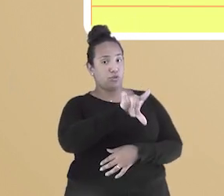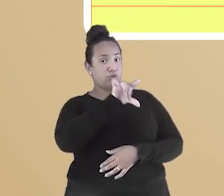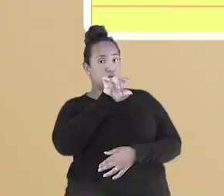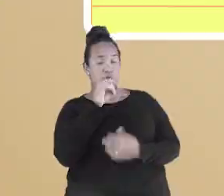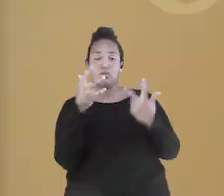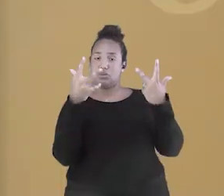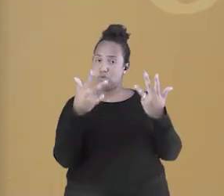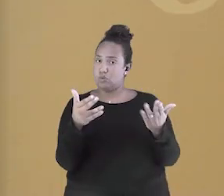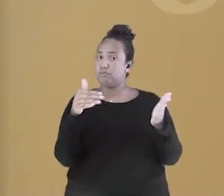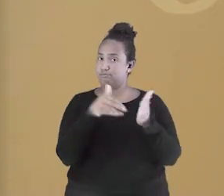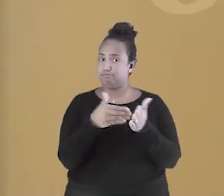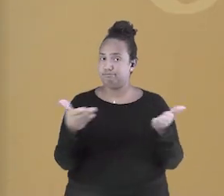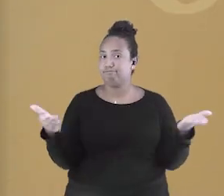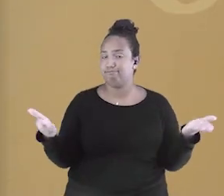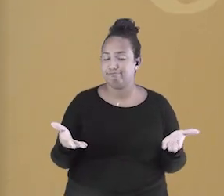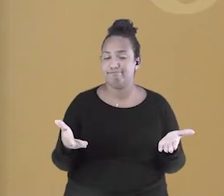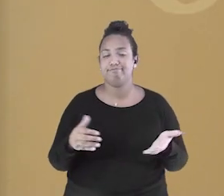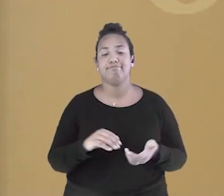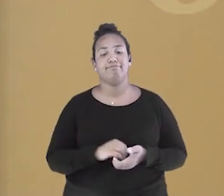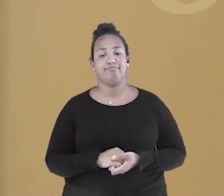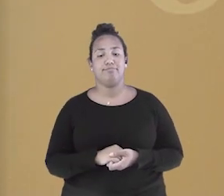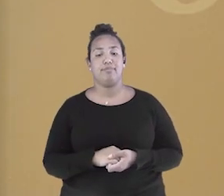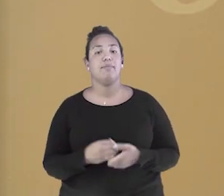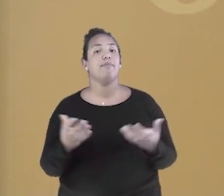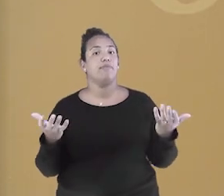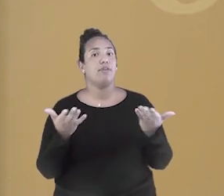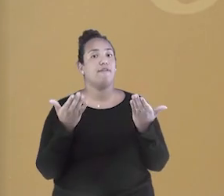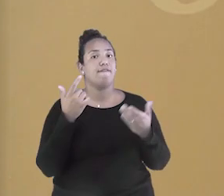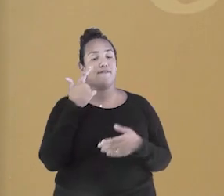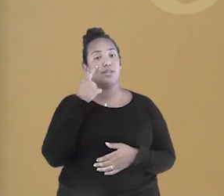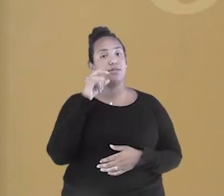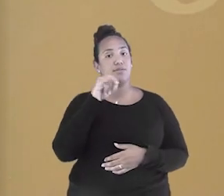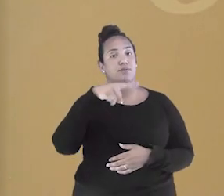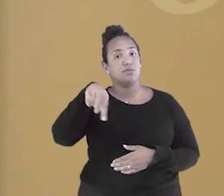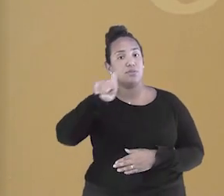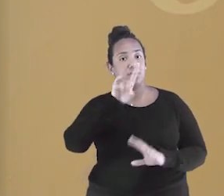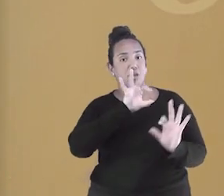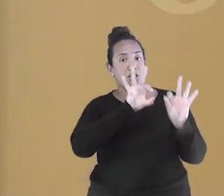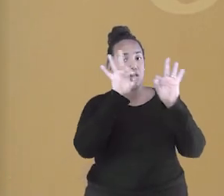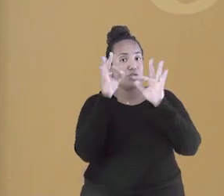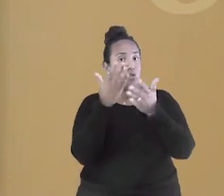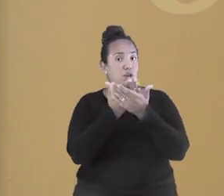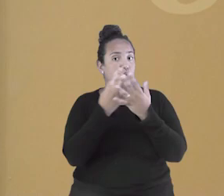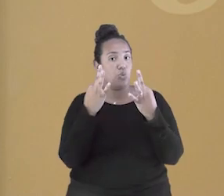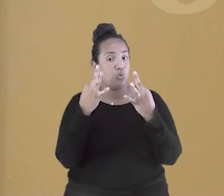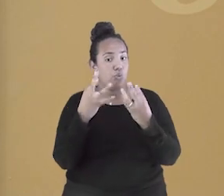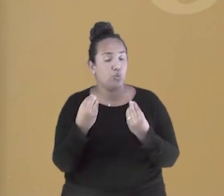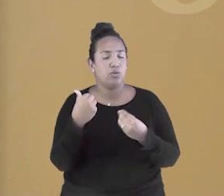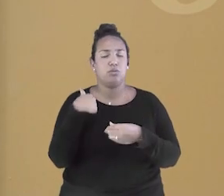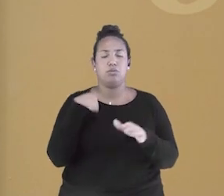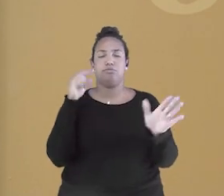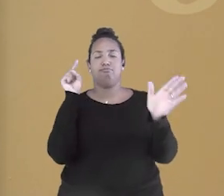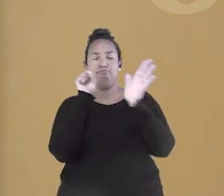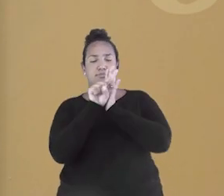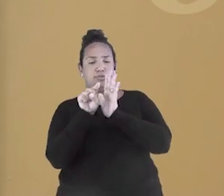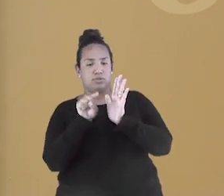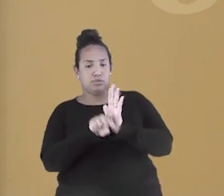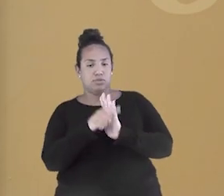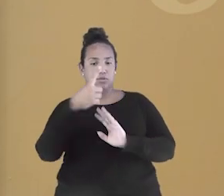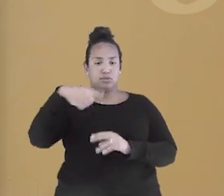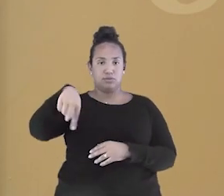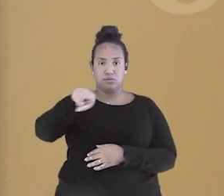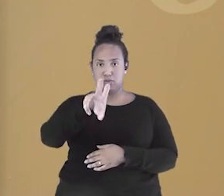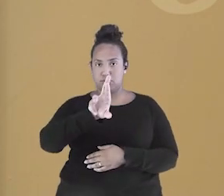de hoje. Agora eu quero ver quem prestou atenção na nossa aula. Eu vou fazer algumas perguntas e vocês vão me responder com o